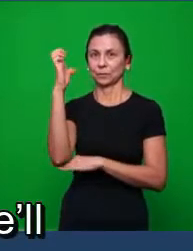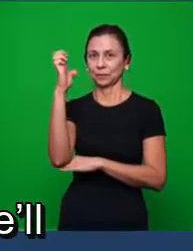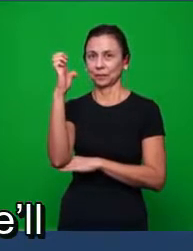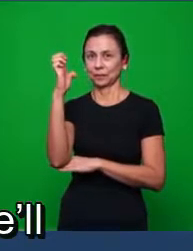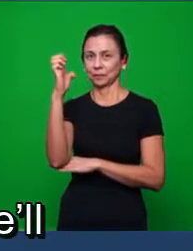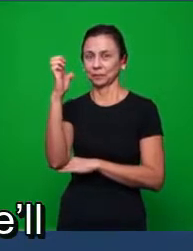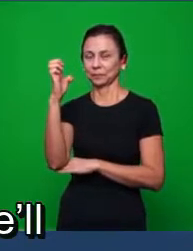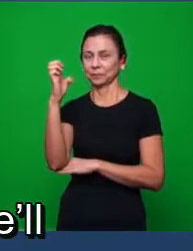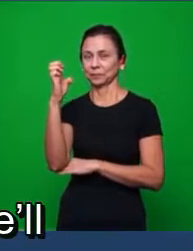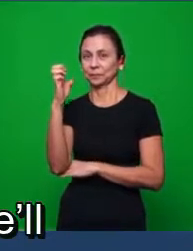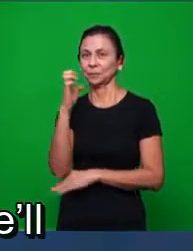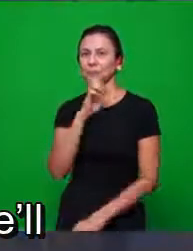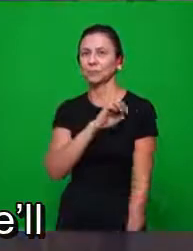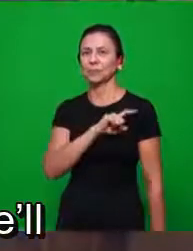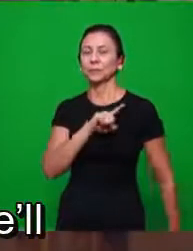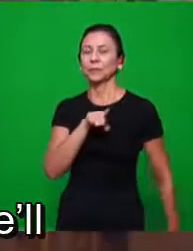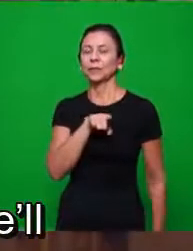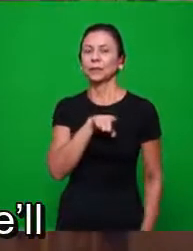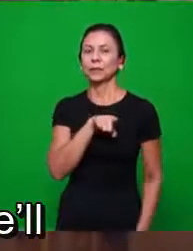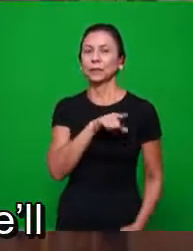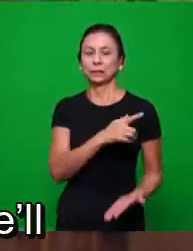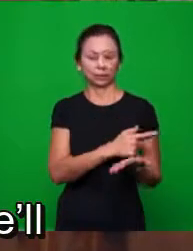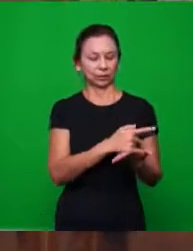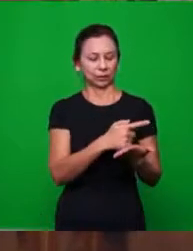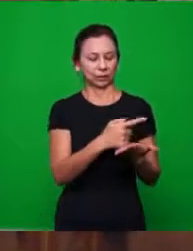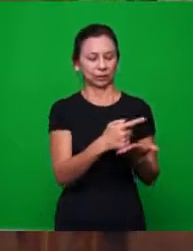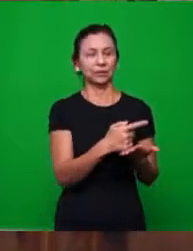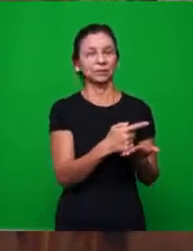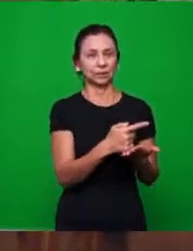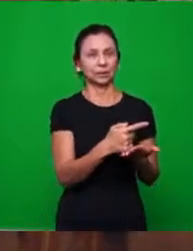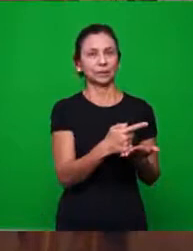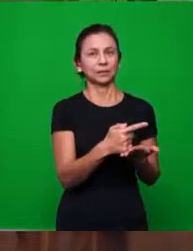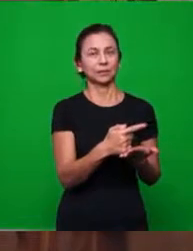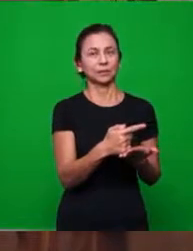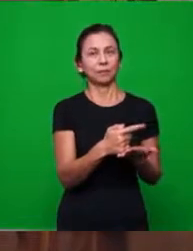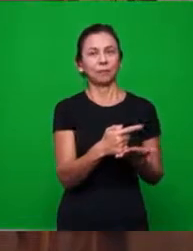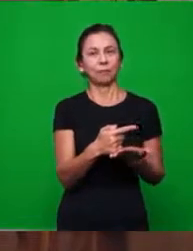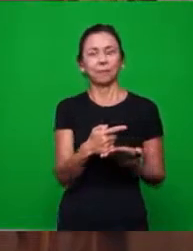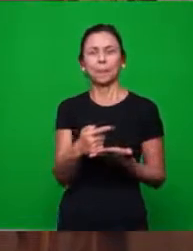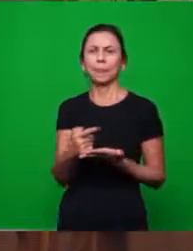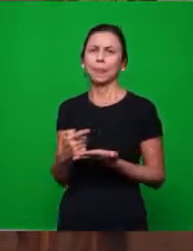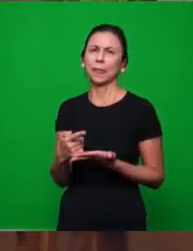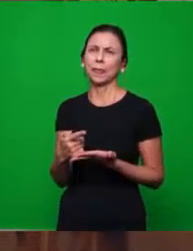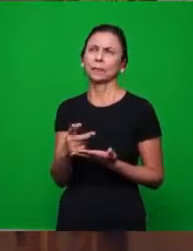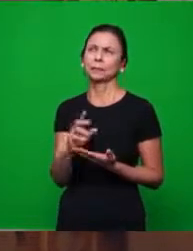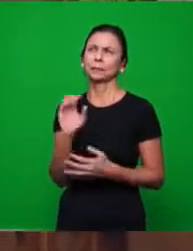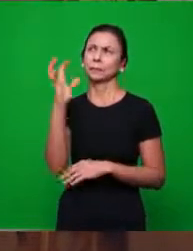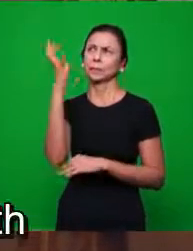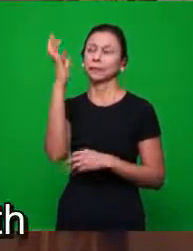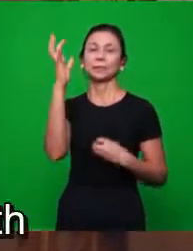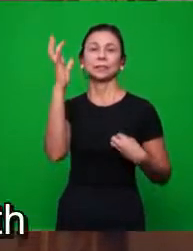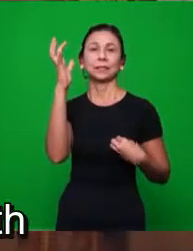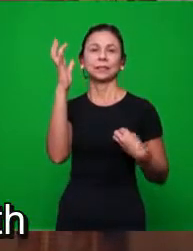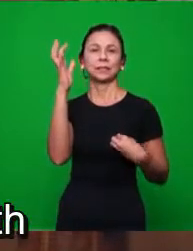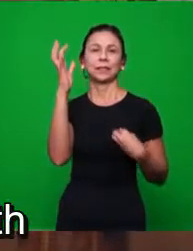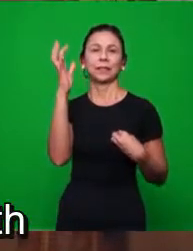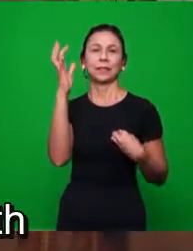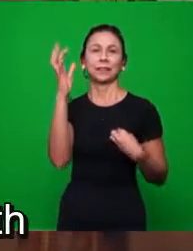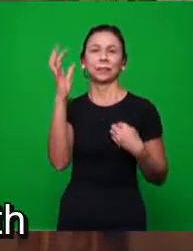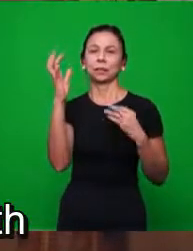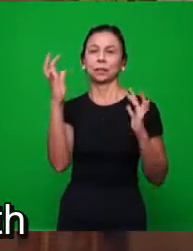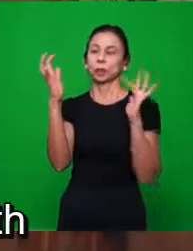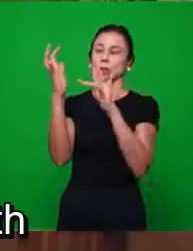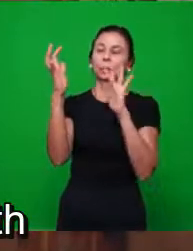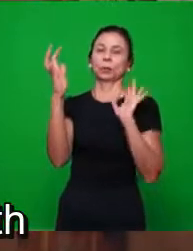lá no Apocalipse, lá nos Gênesis, nós vamos encontrar que ele colocou a árvore da vida e diz, ninguém toca